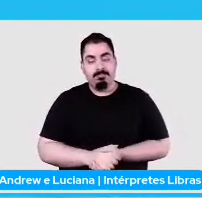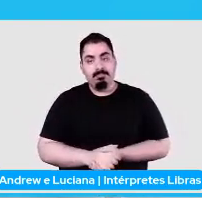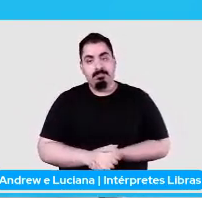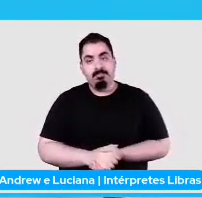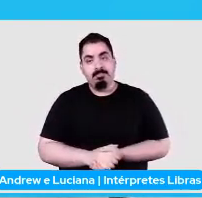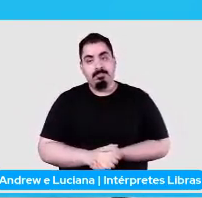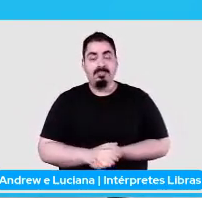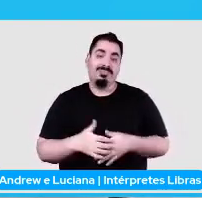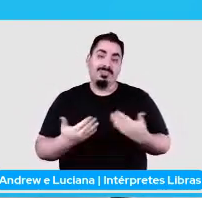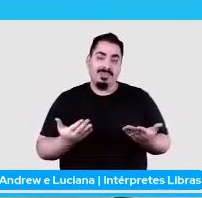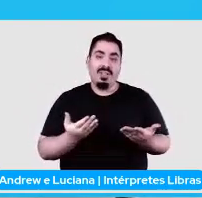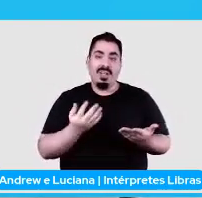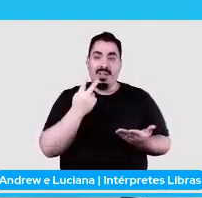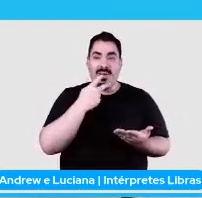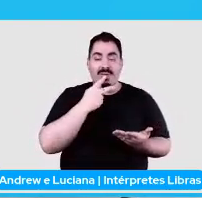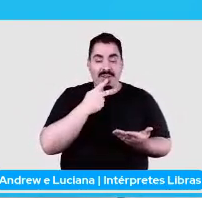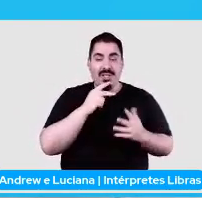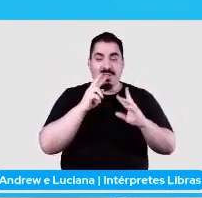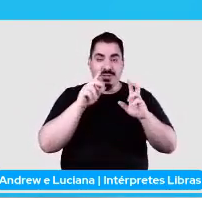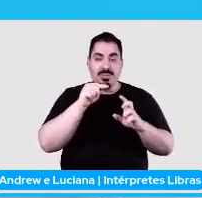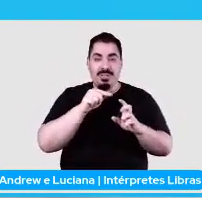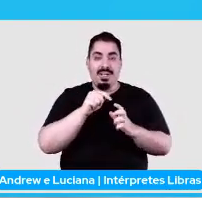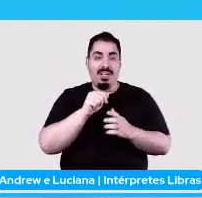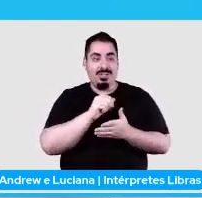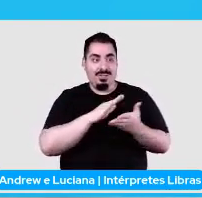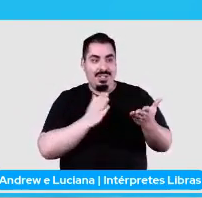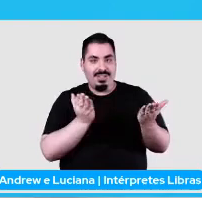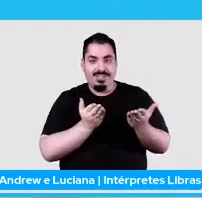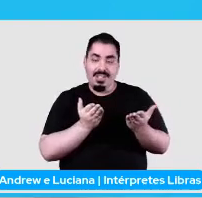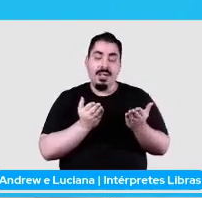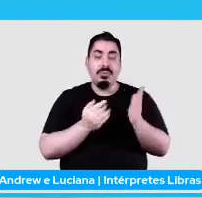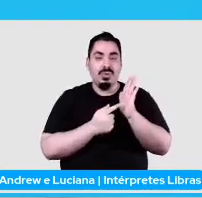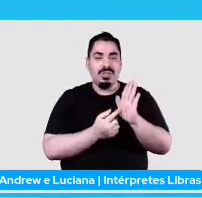tarefa e já trazendo exemplos do que ela pode ser utilizada, né?